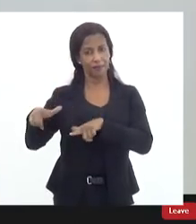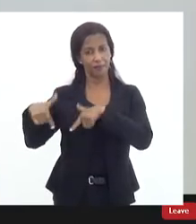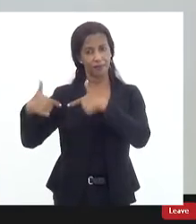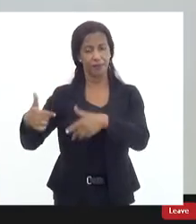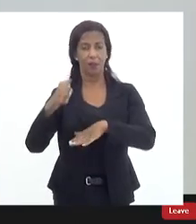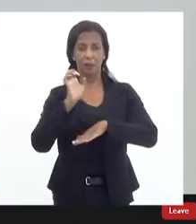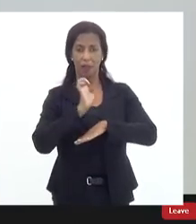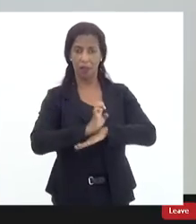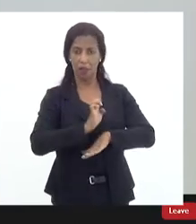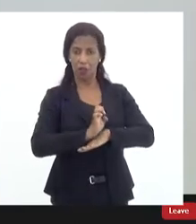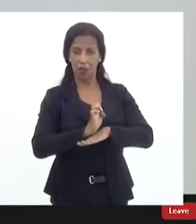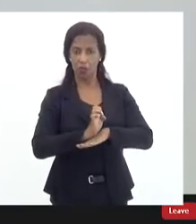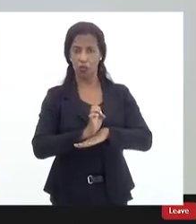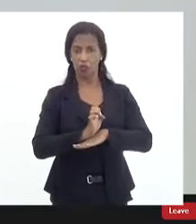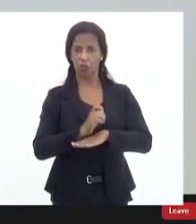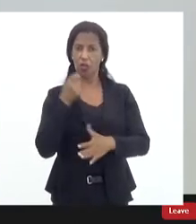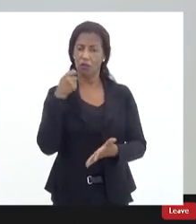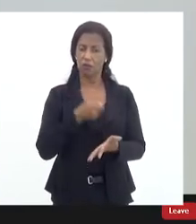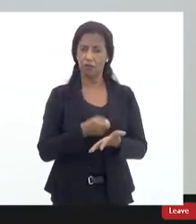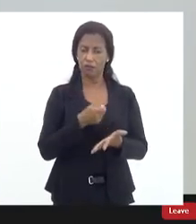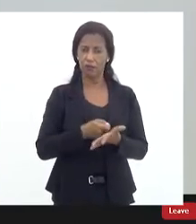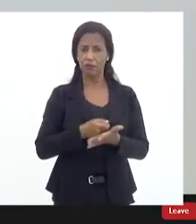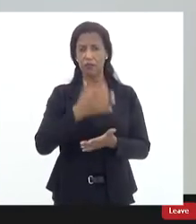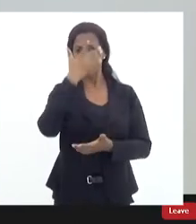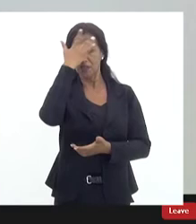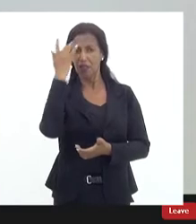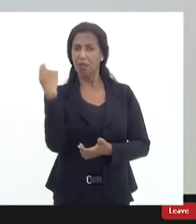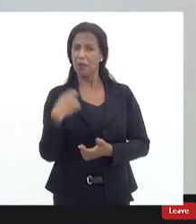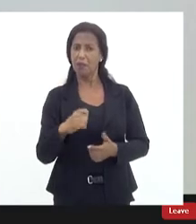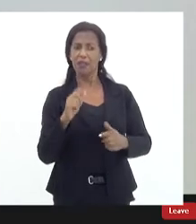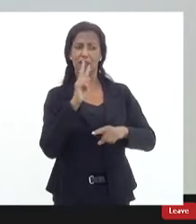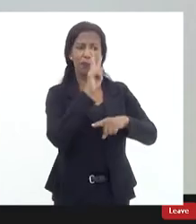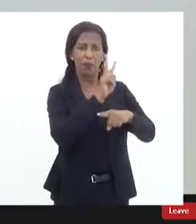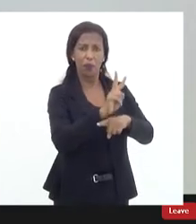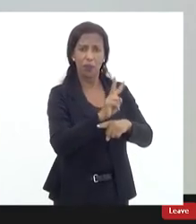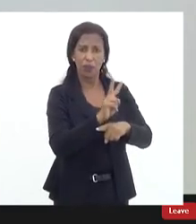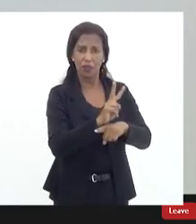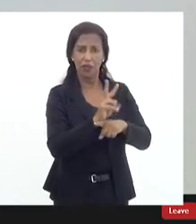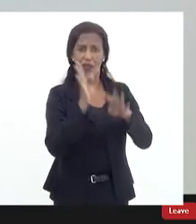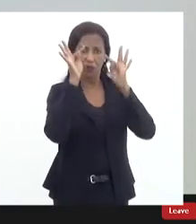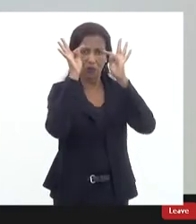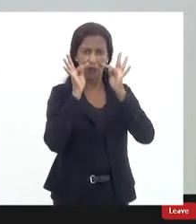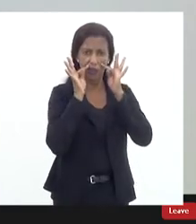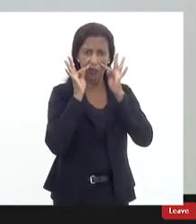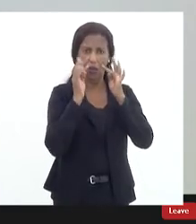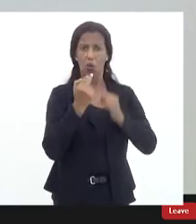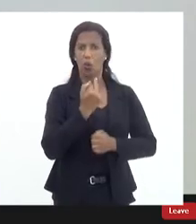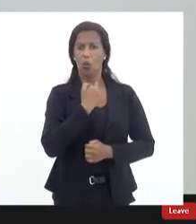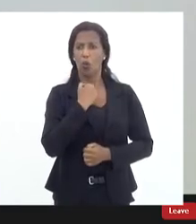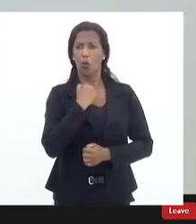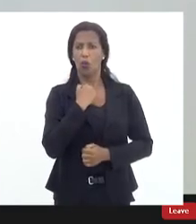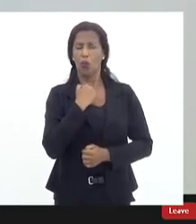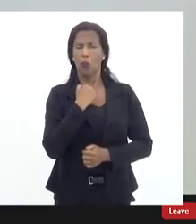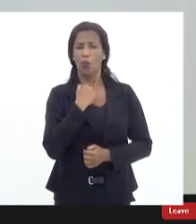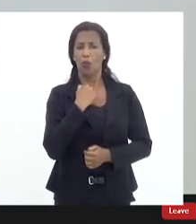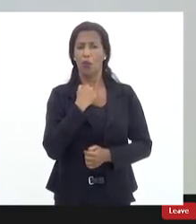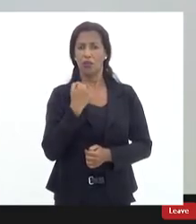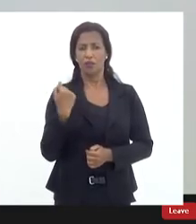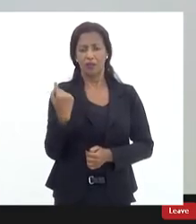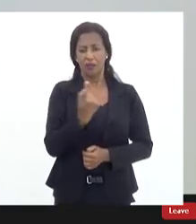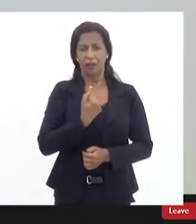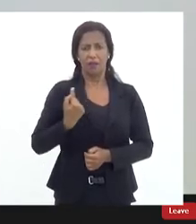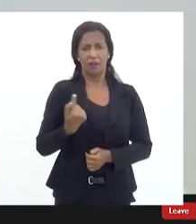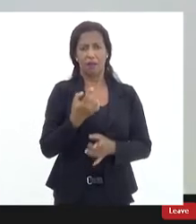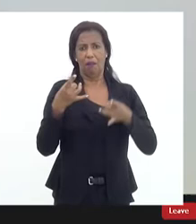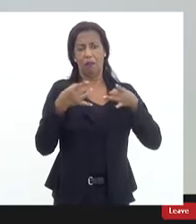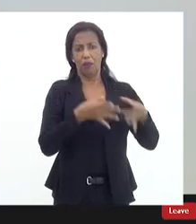atue e garanta que as pessoas que estão inseridas no programa de proteção não fiquem à mercê de uma penura de uma ausência de recursos